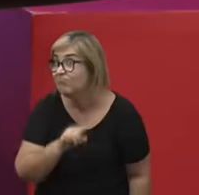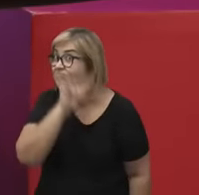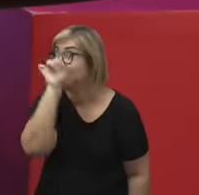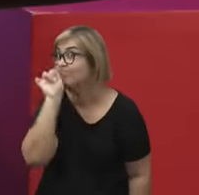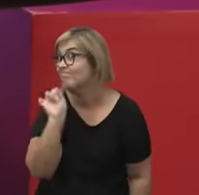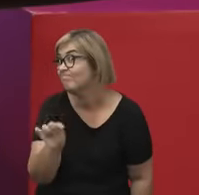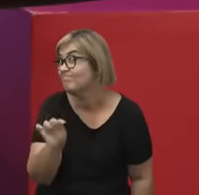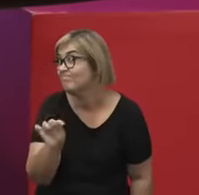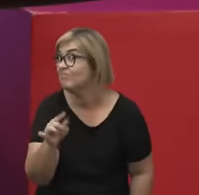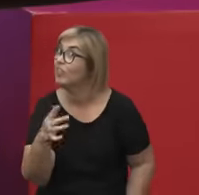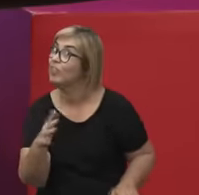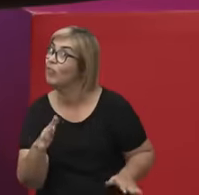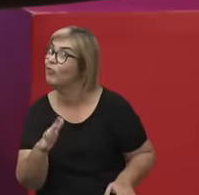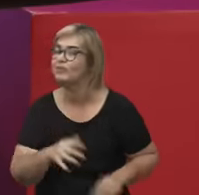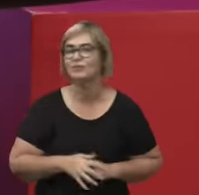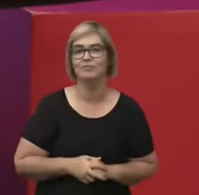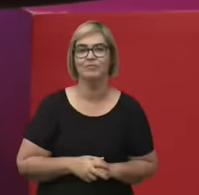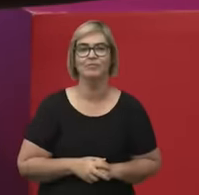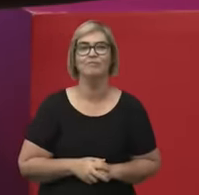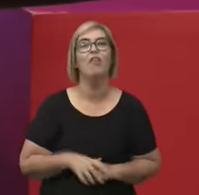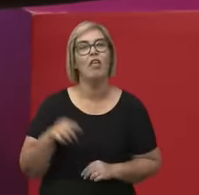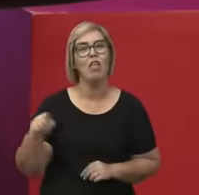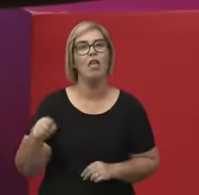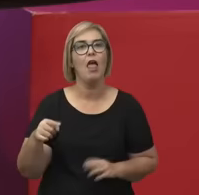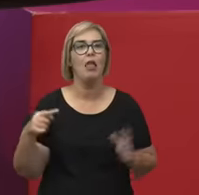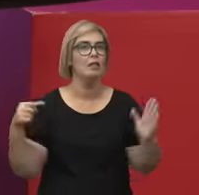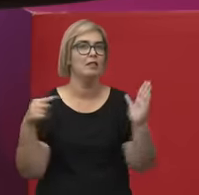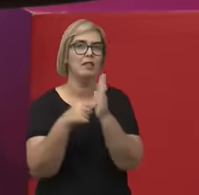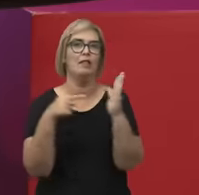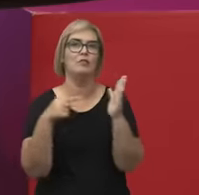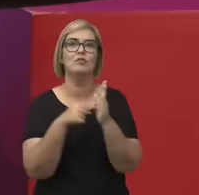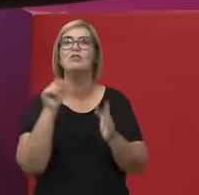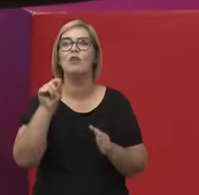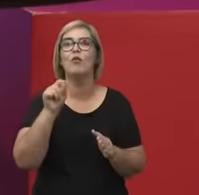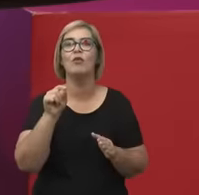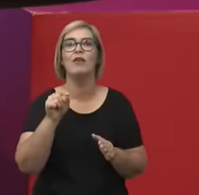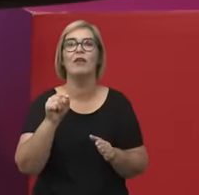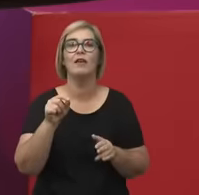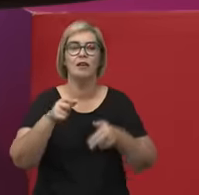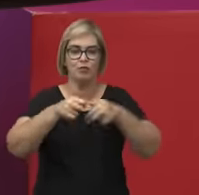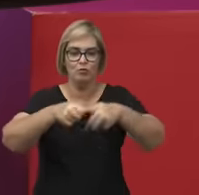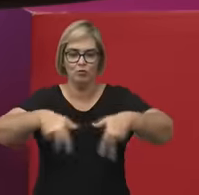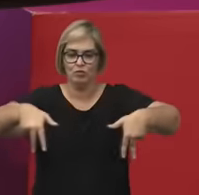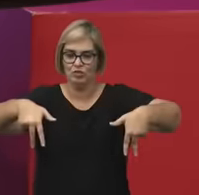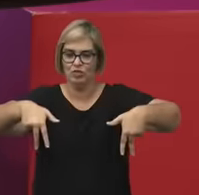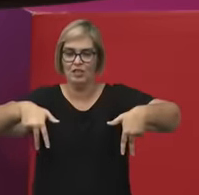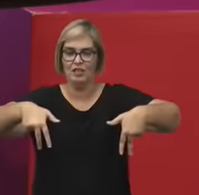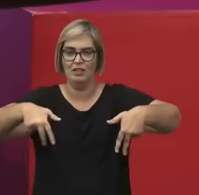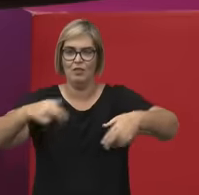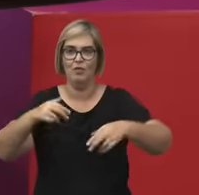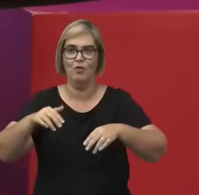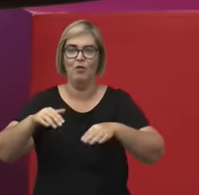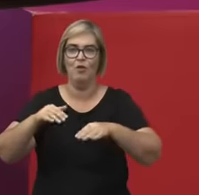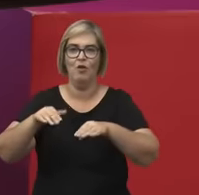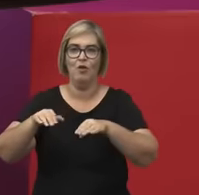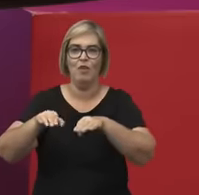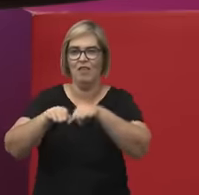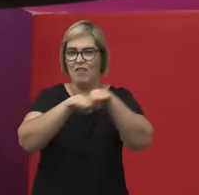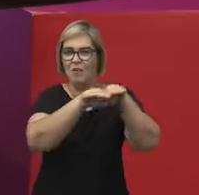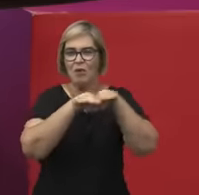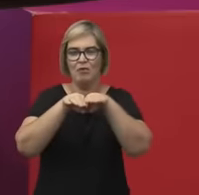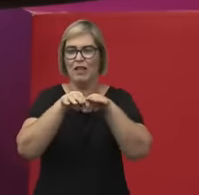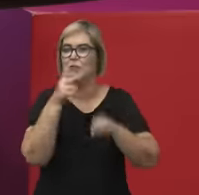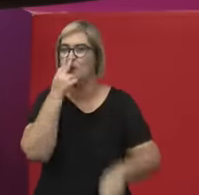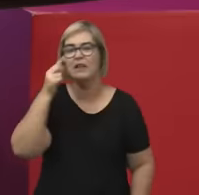ela denuncia que, naquele momento, o ideal da igualdade de gênero é chamado de loucura por aqueles que